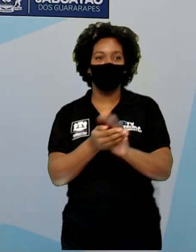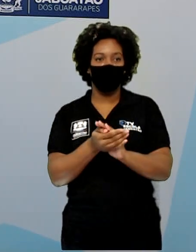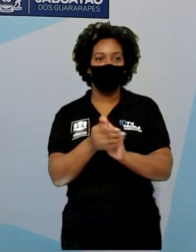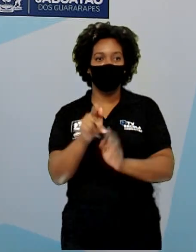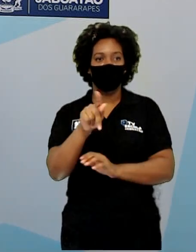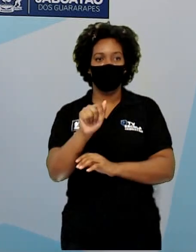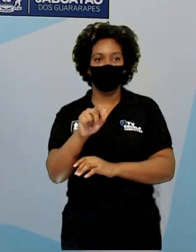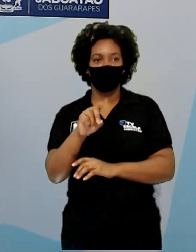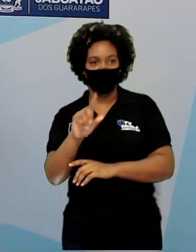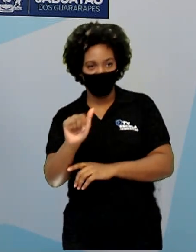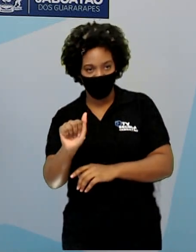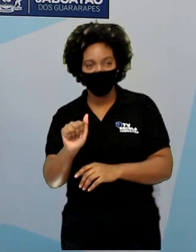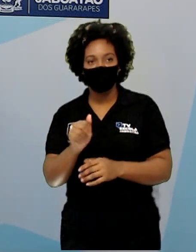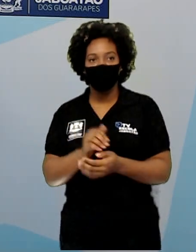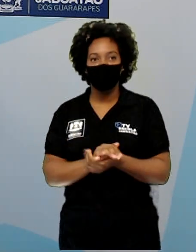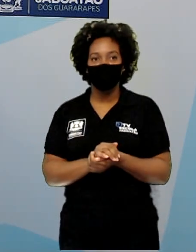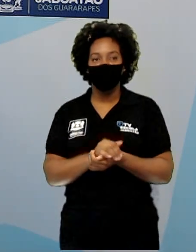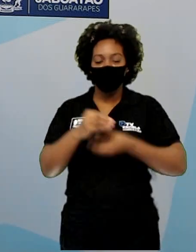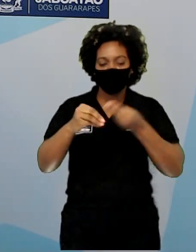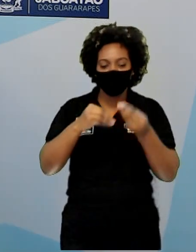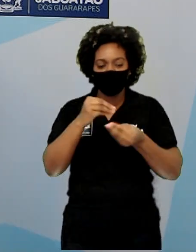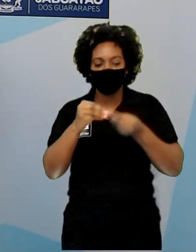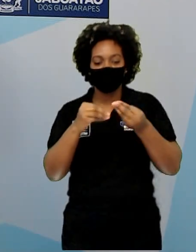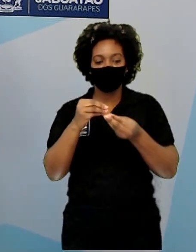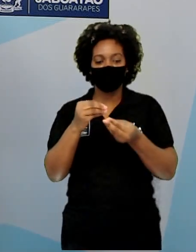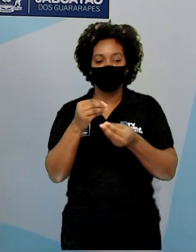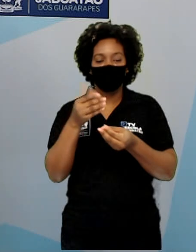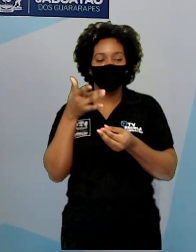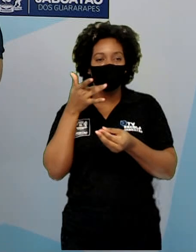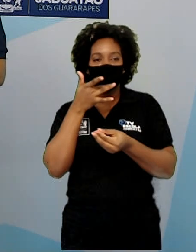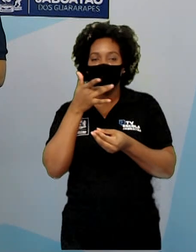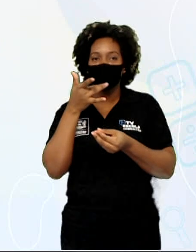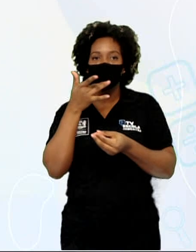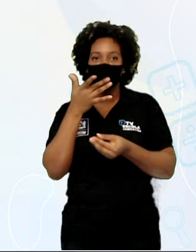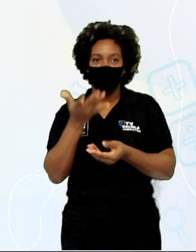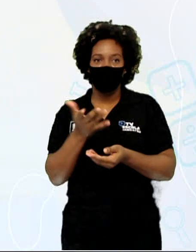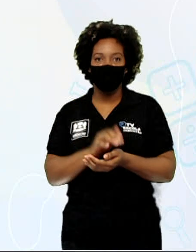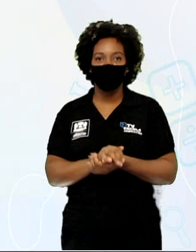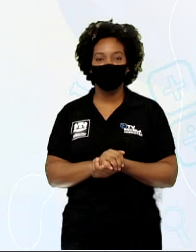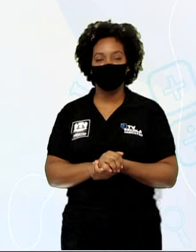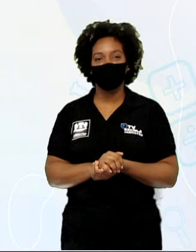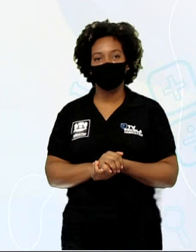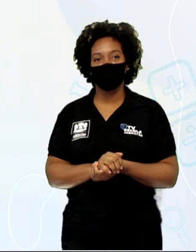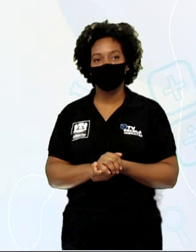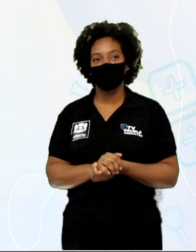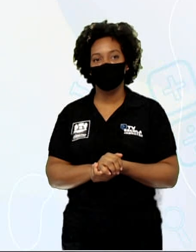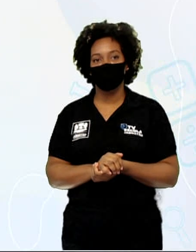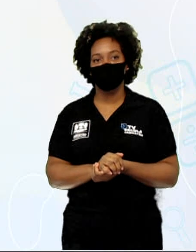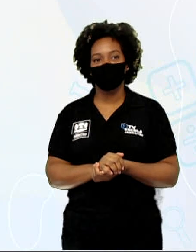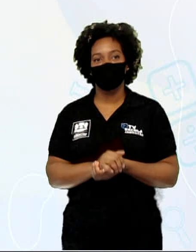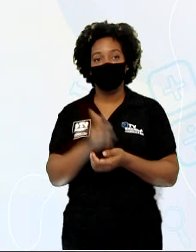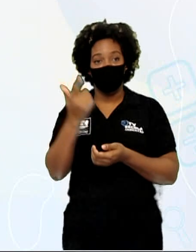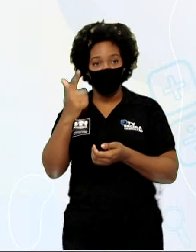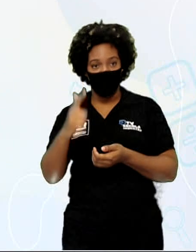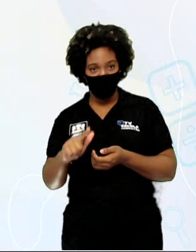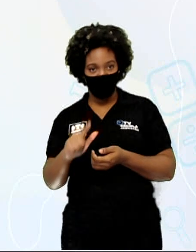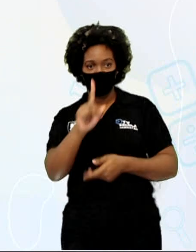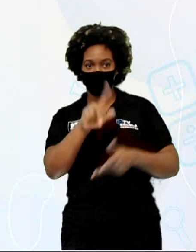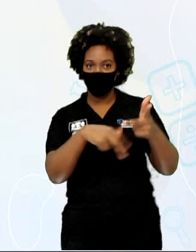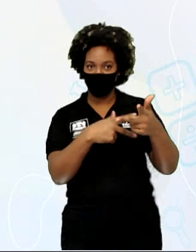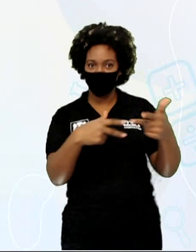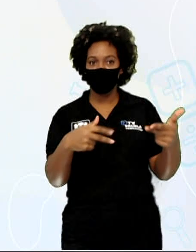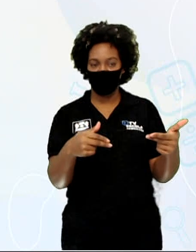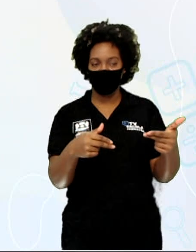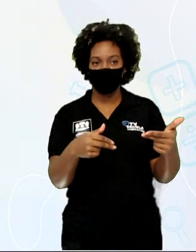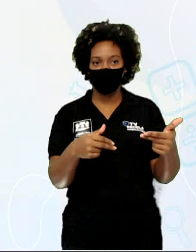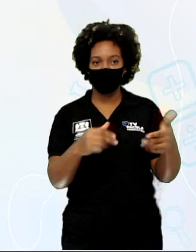uma mistura incrível de novos sabores. Aqui eu já tenho outro produto da mesma marca que